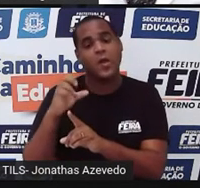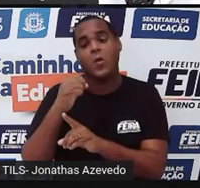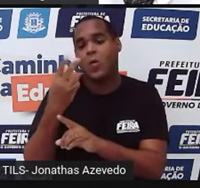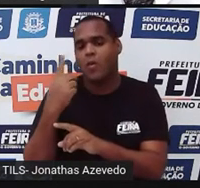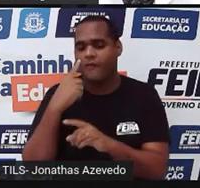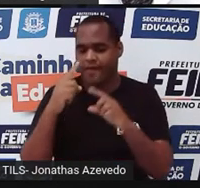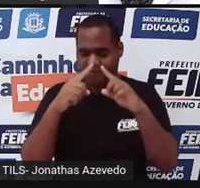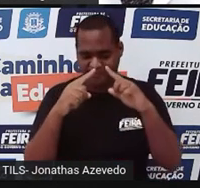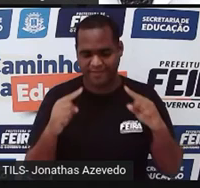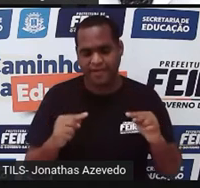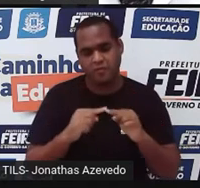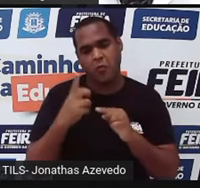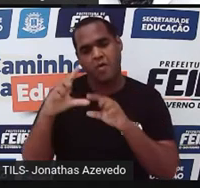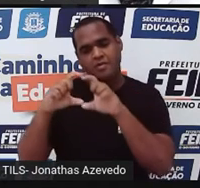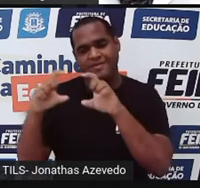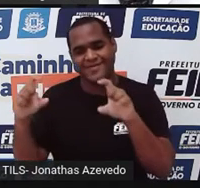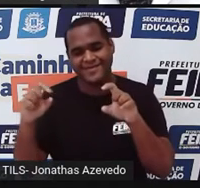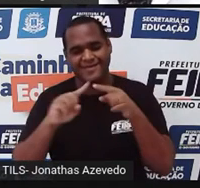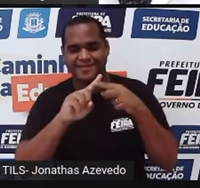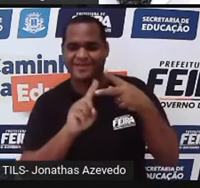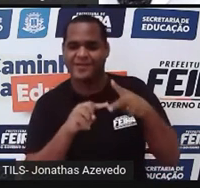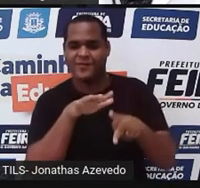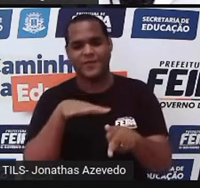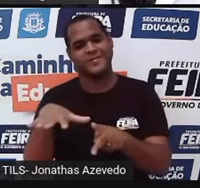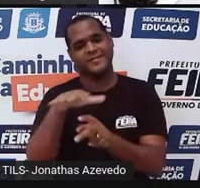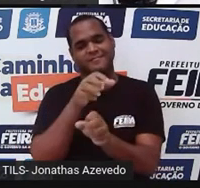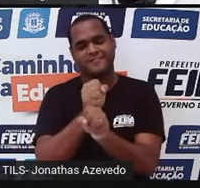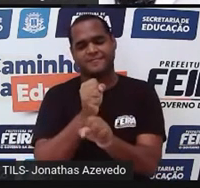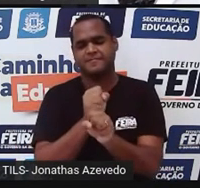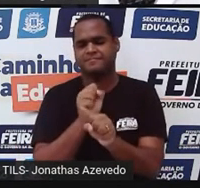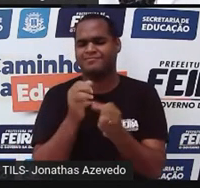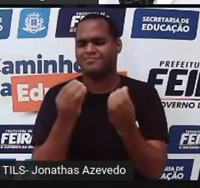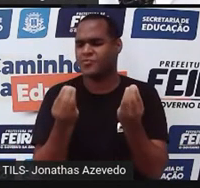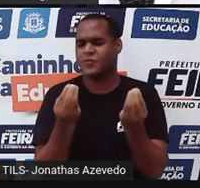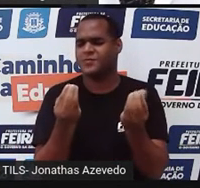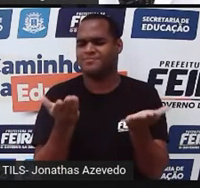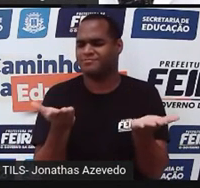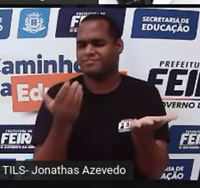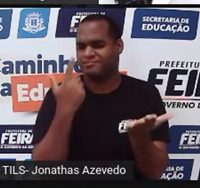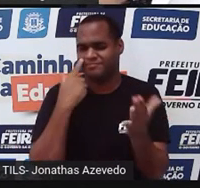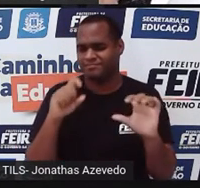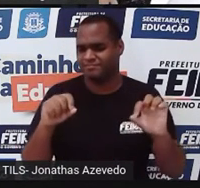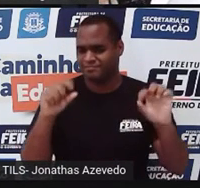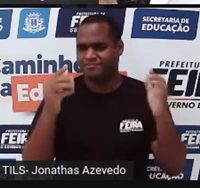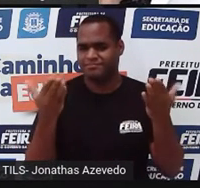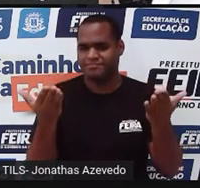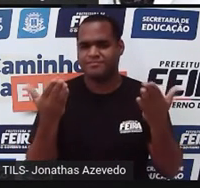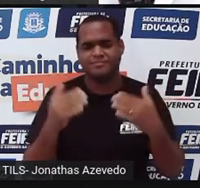porque são duas figuras que a gente sabe calcular a área. Como assim, professor? Olha aqui na próxima tela.